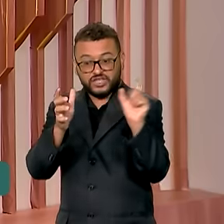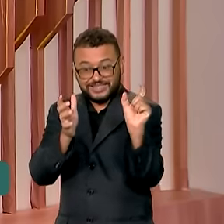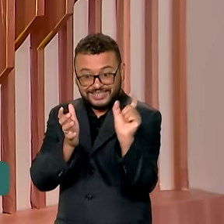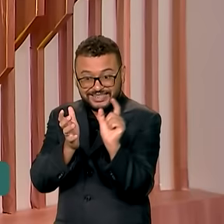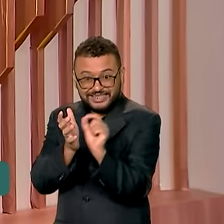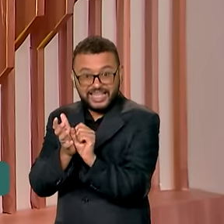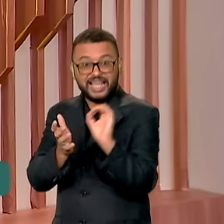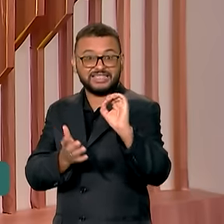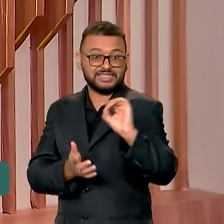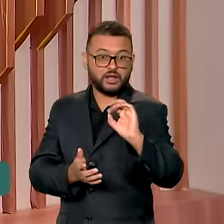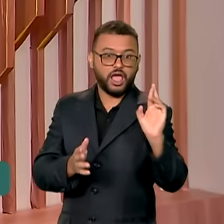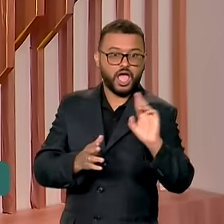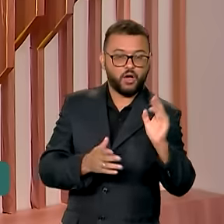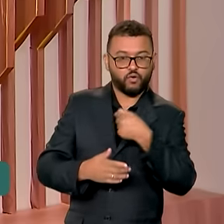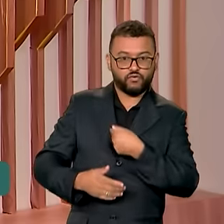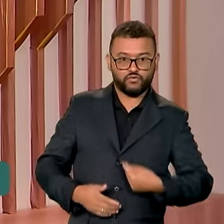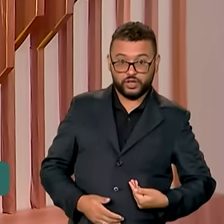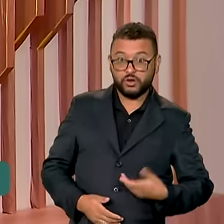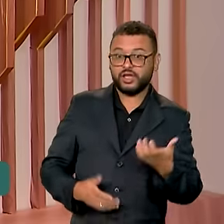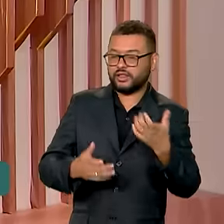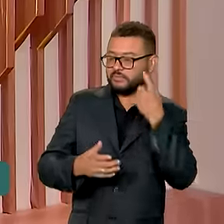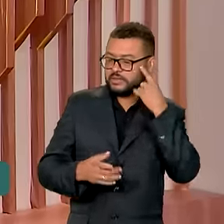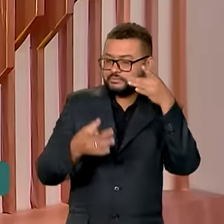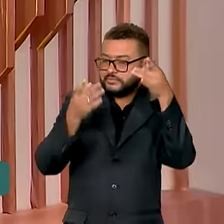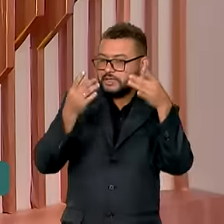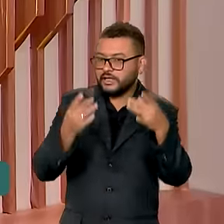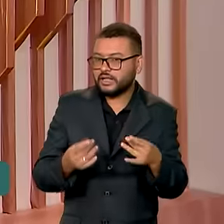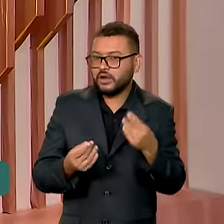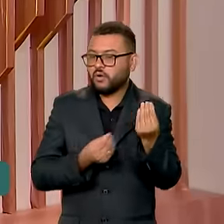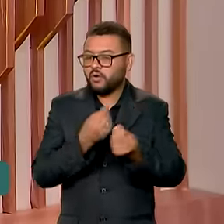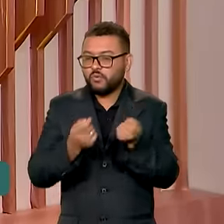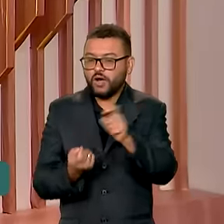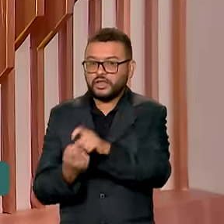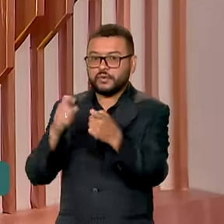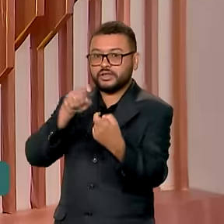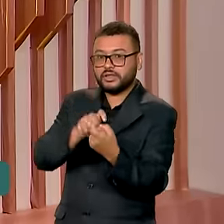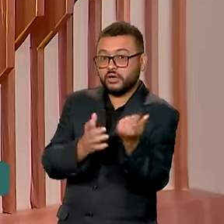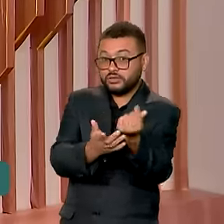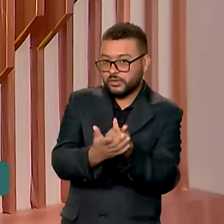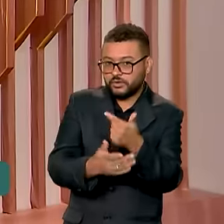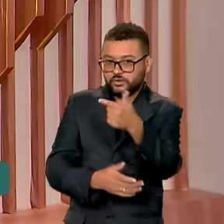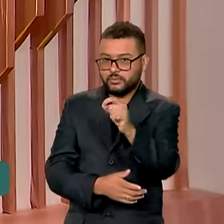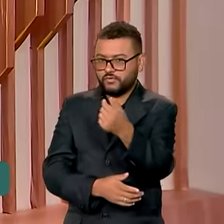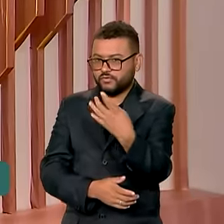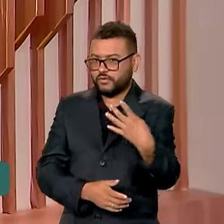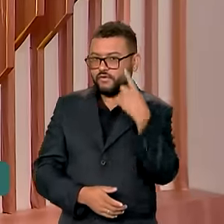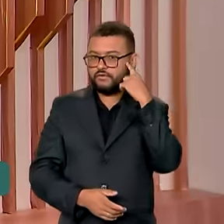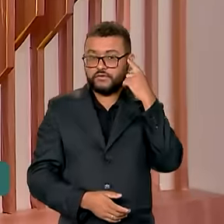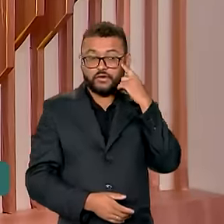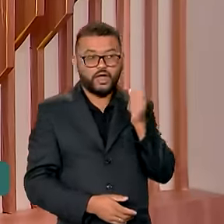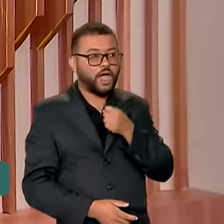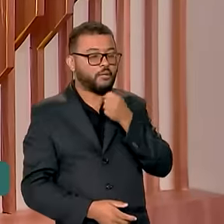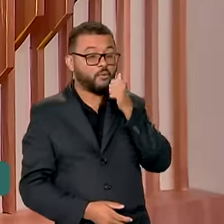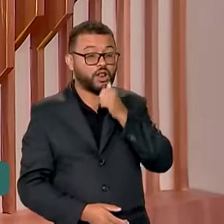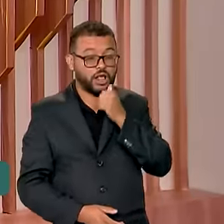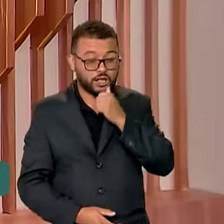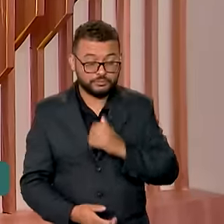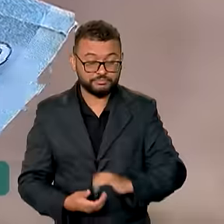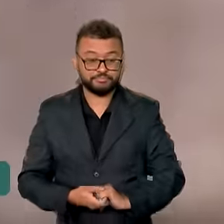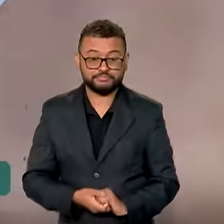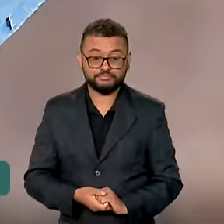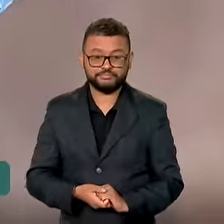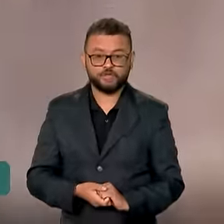nas contas públicas, o governo federal detalhou o ajuste no orçamento de 2024. Veja na reportagem de Luana Karim.